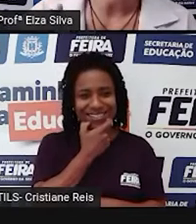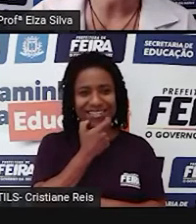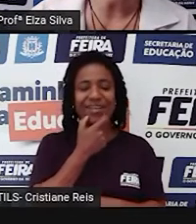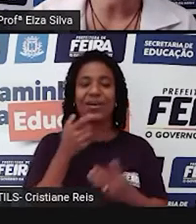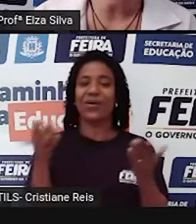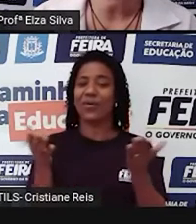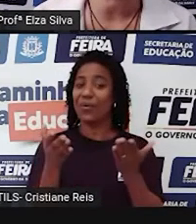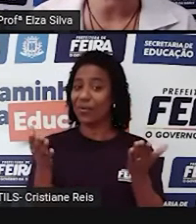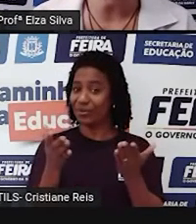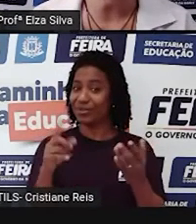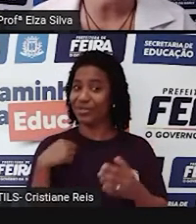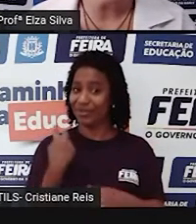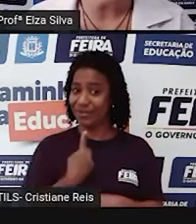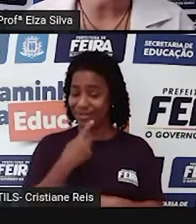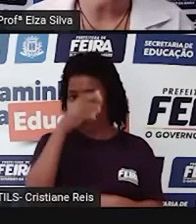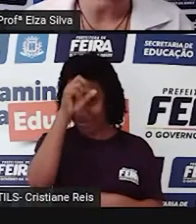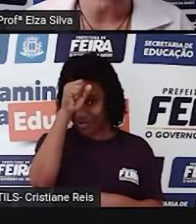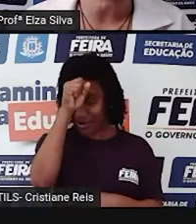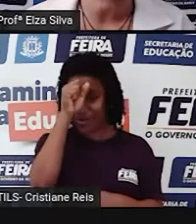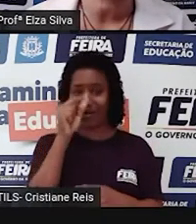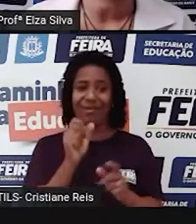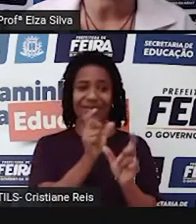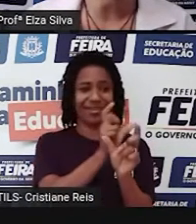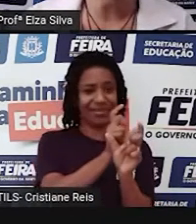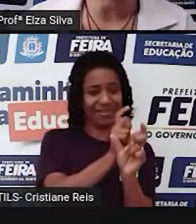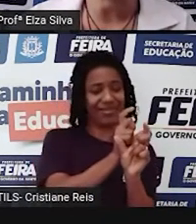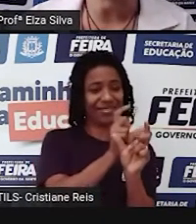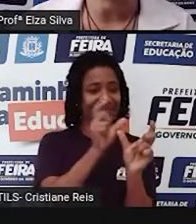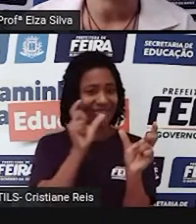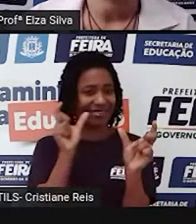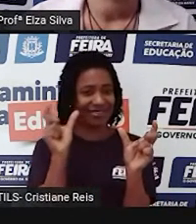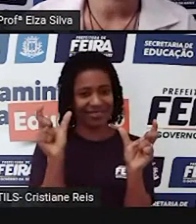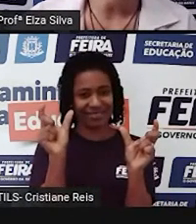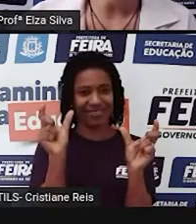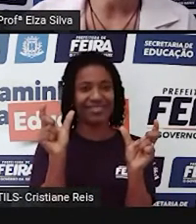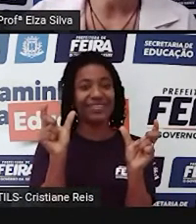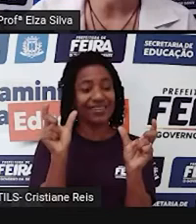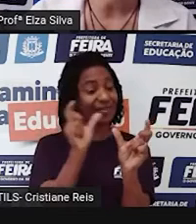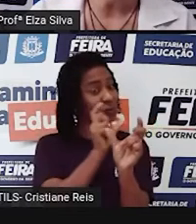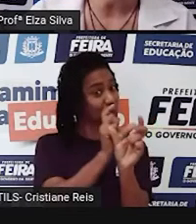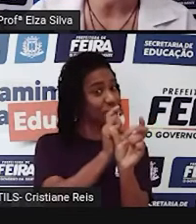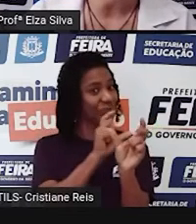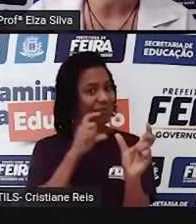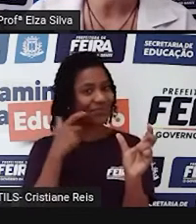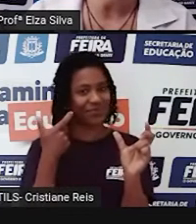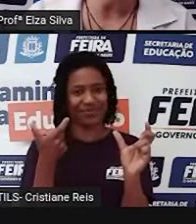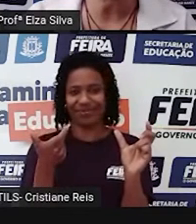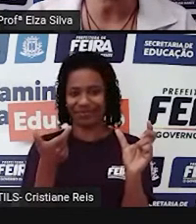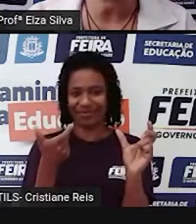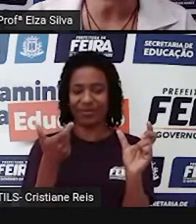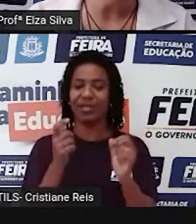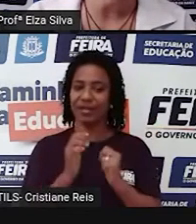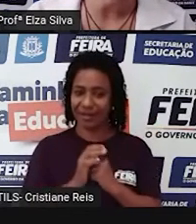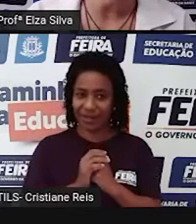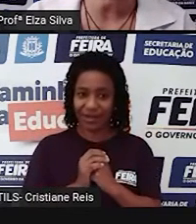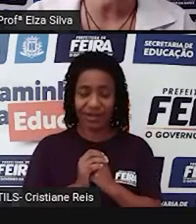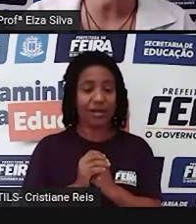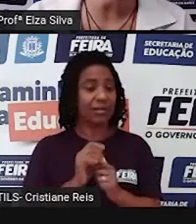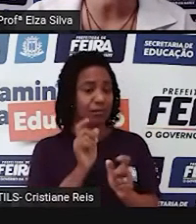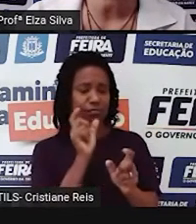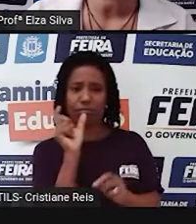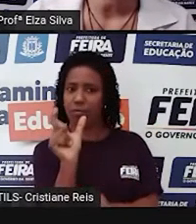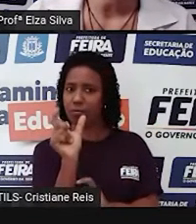Transparent Words and False Friends. Ou seja, nós vamos estudar as palavras transparentes ou